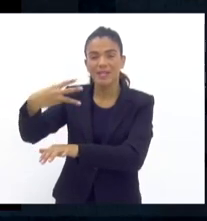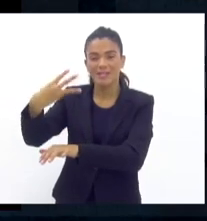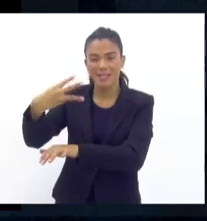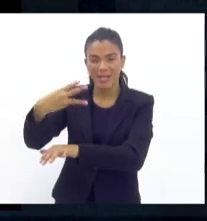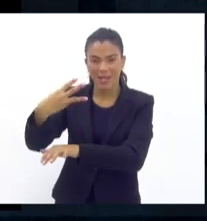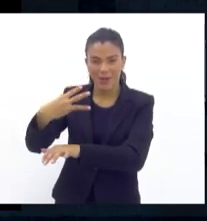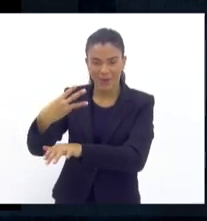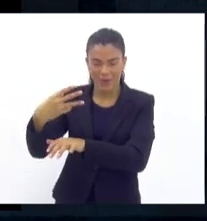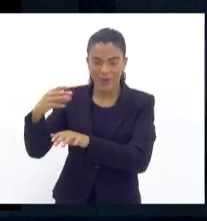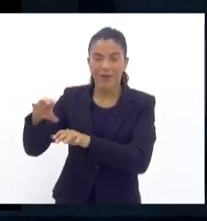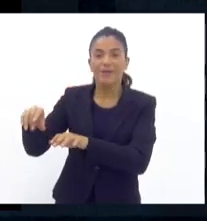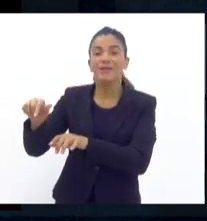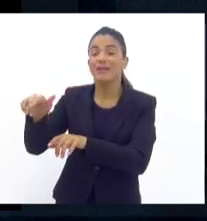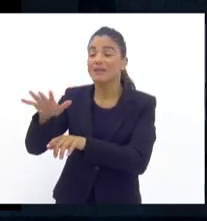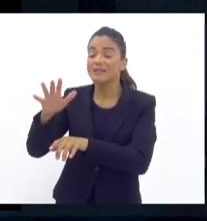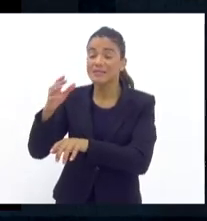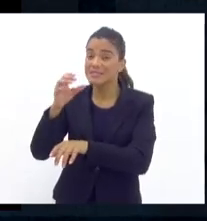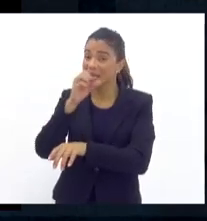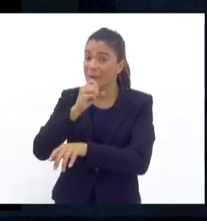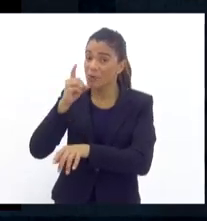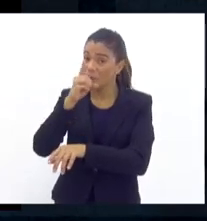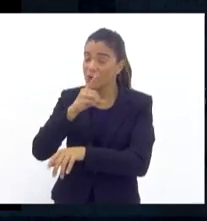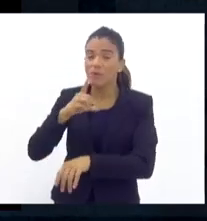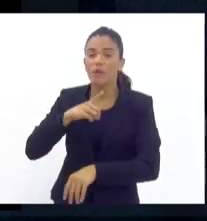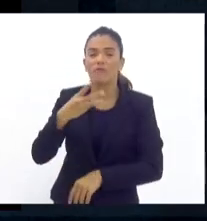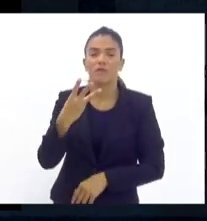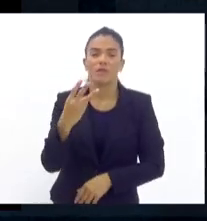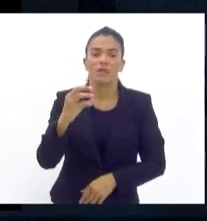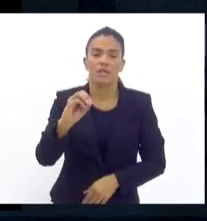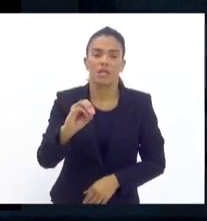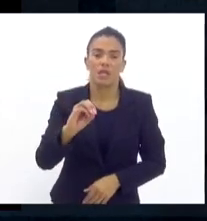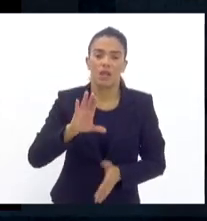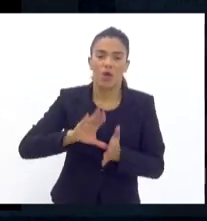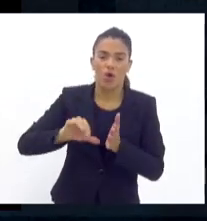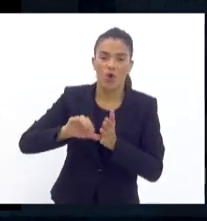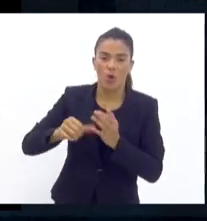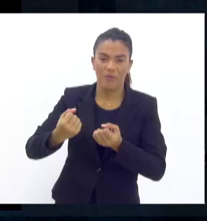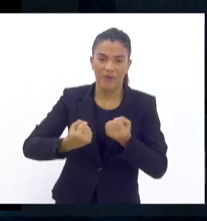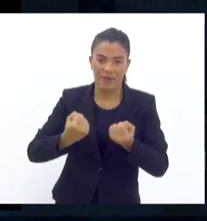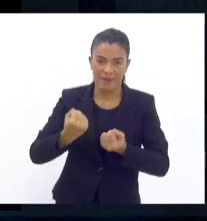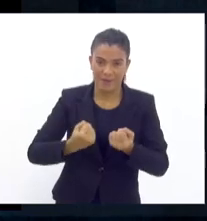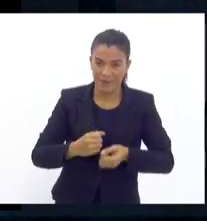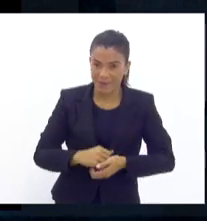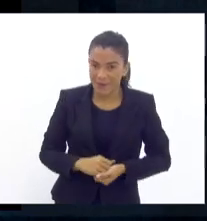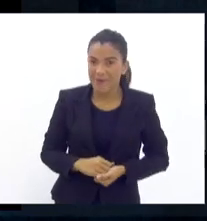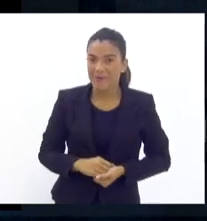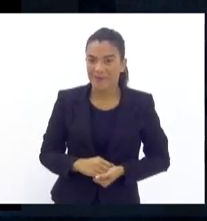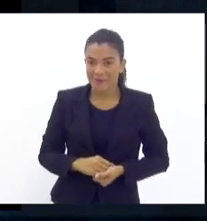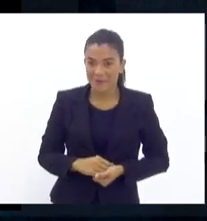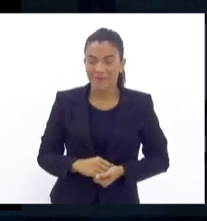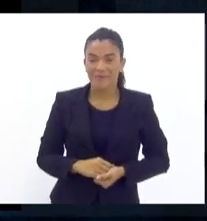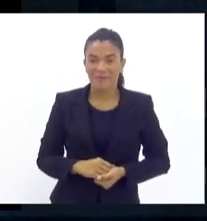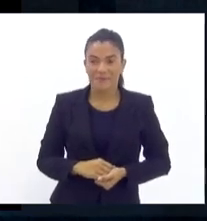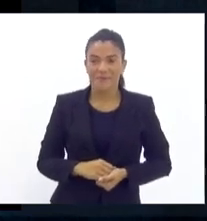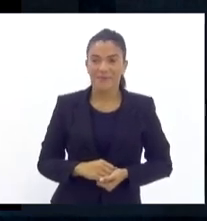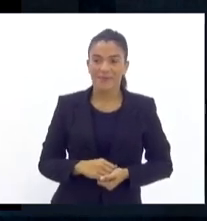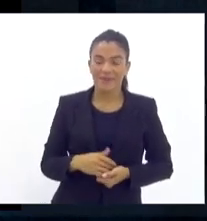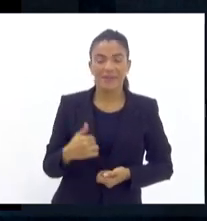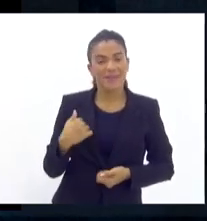Sábado e domingo, na área do terceiro, tiveram 30 roubos de veículo. Então, a gente